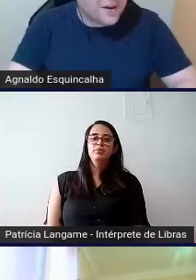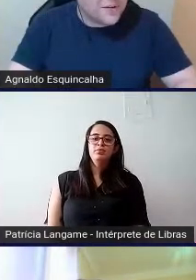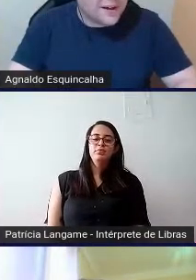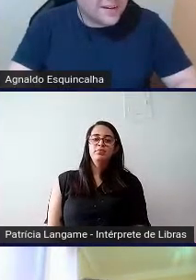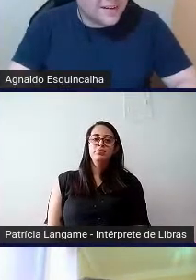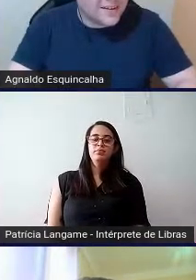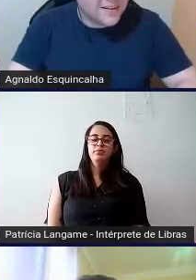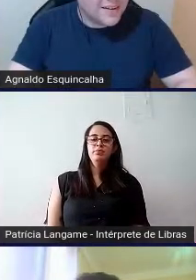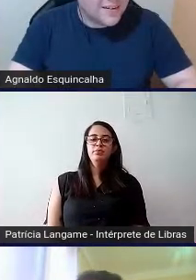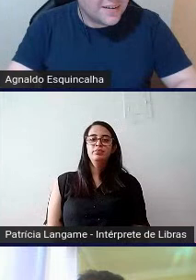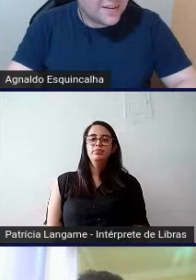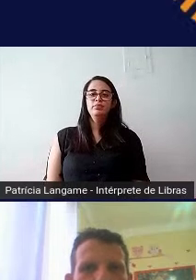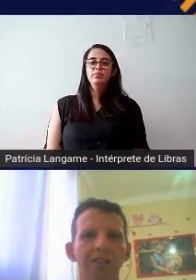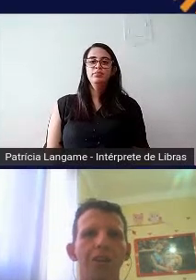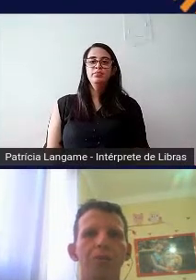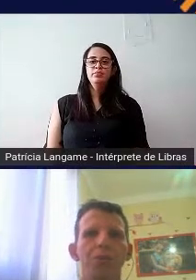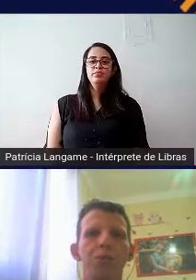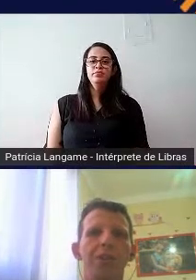Microfone, Wagner.